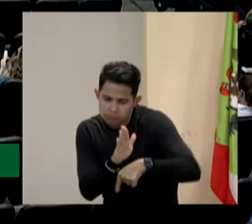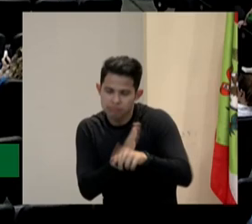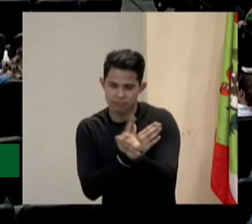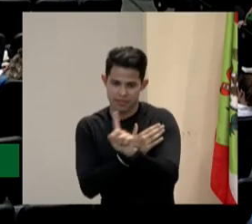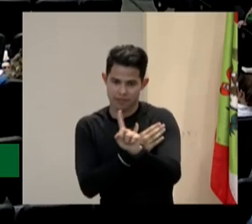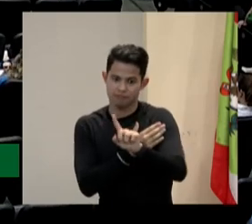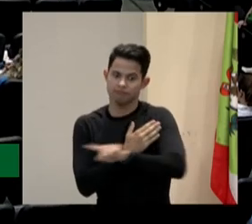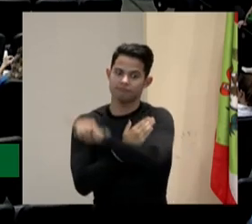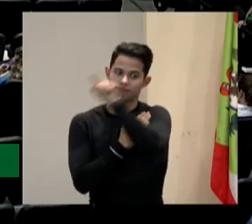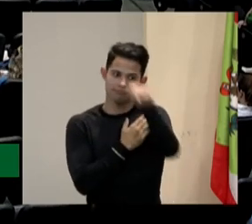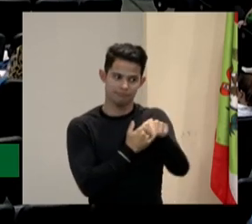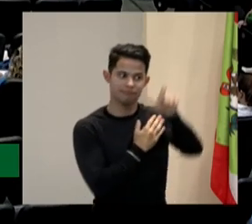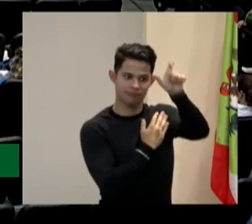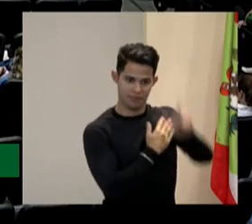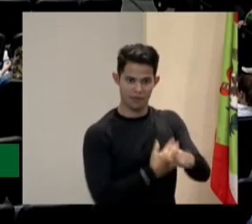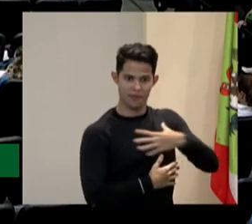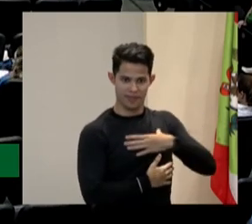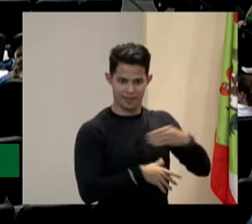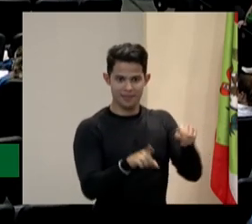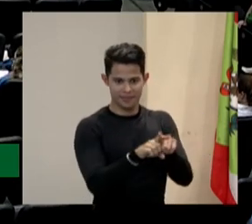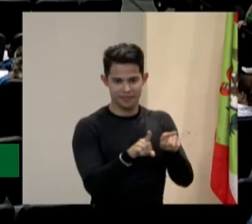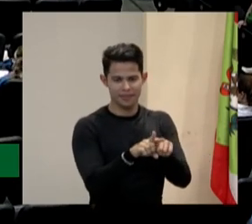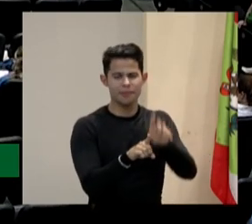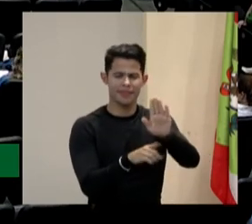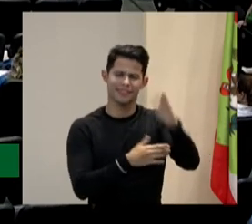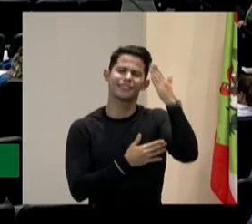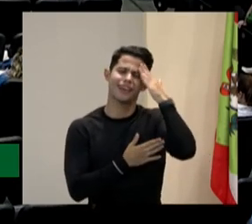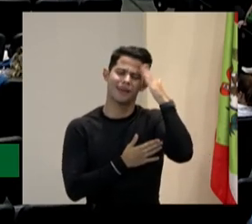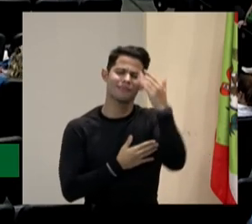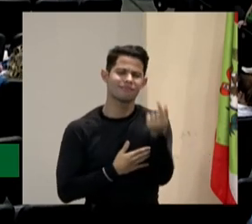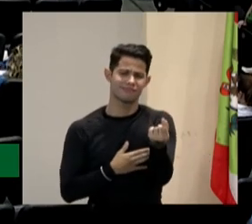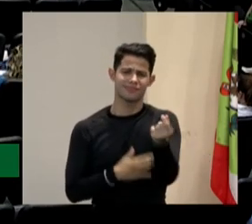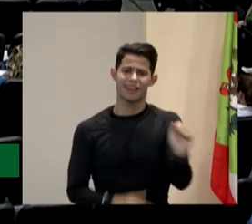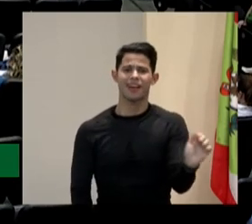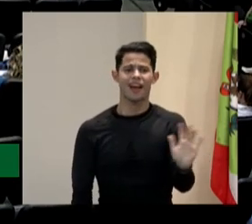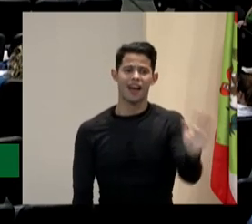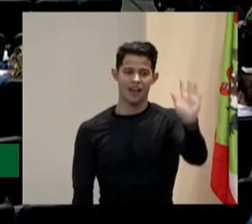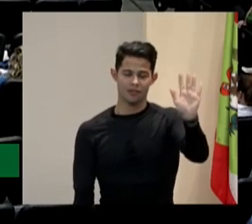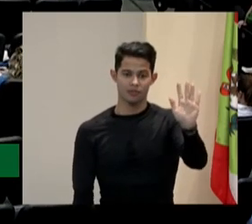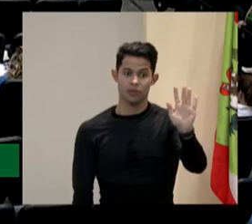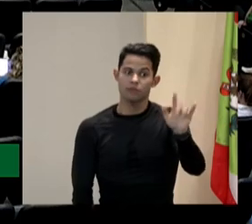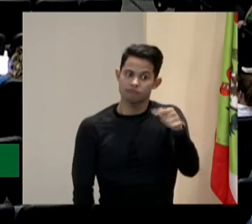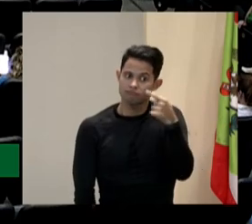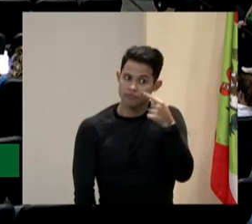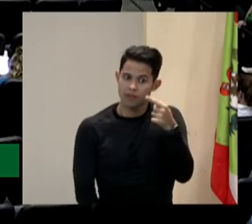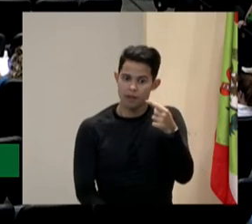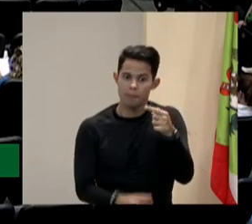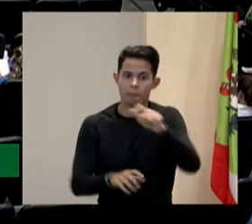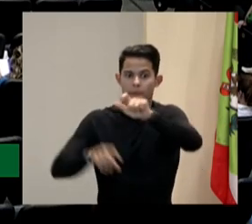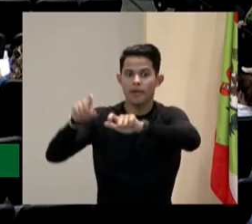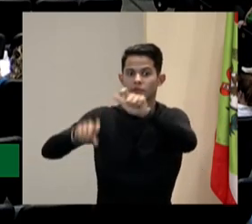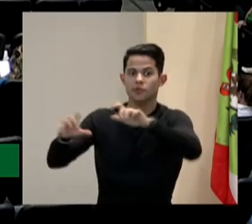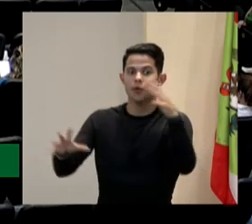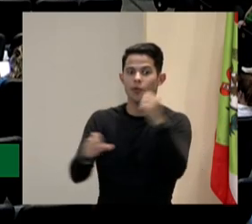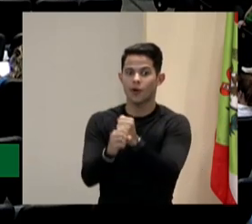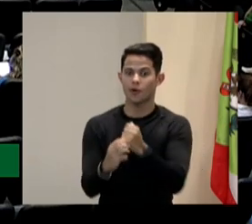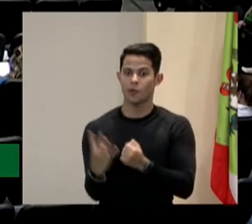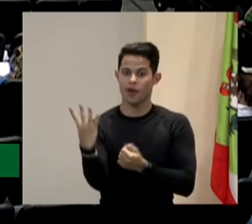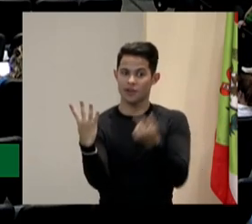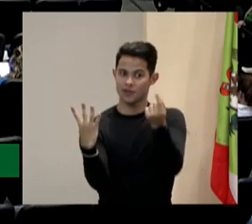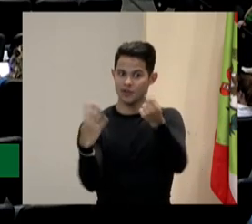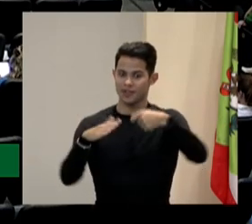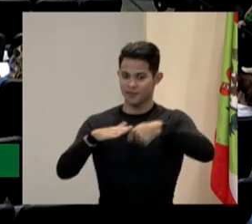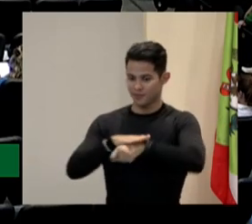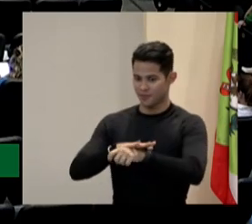meu filho, mas como foi dito aqui, a gente sabe que é muito caro, então nós somos em quatro, vocês imaginem, né? A gente tem que fazer uma poupança, mandar um, faz uma